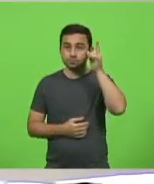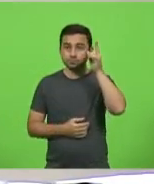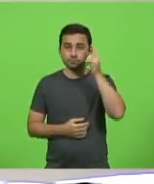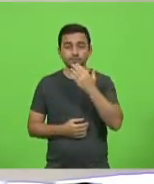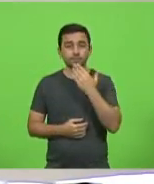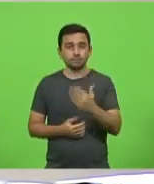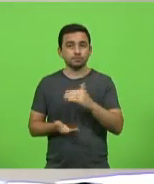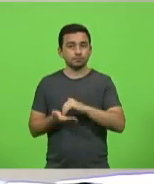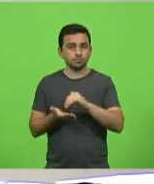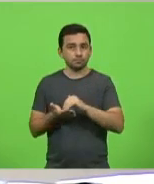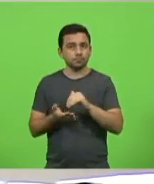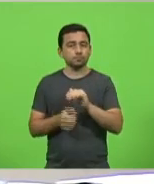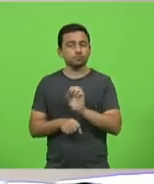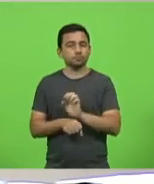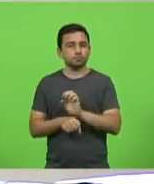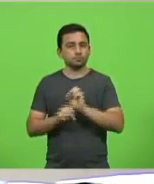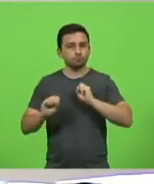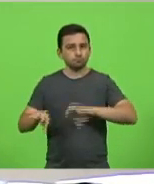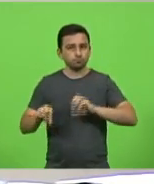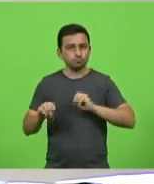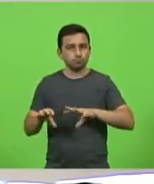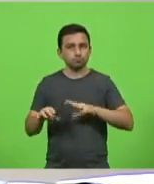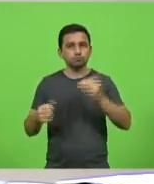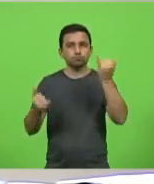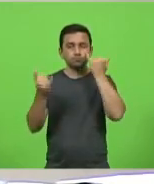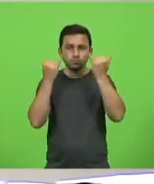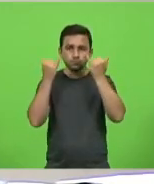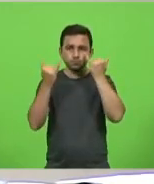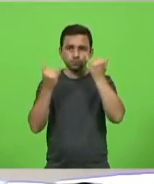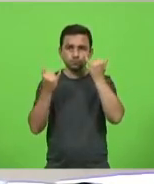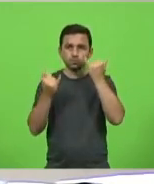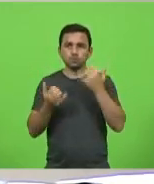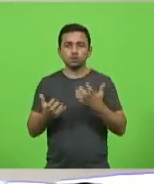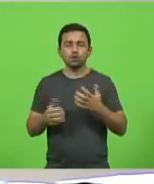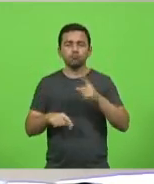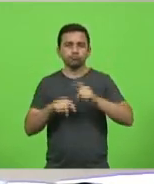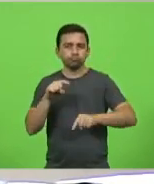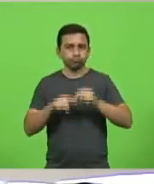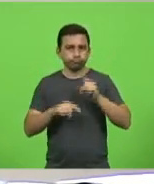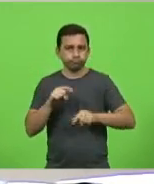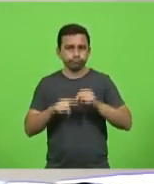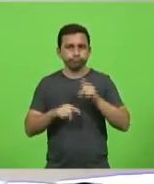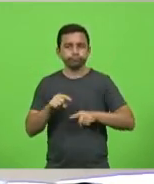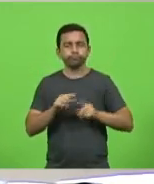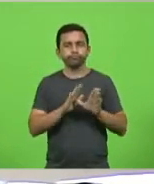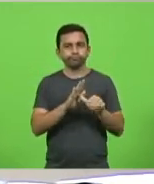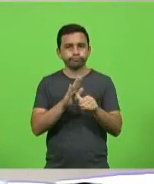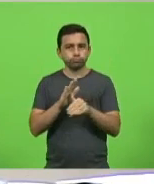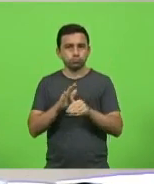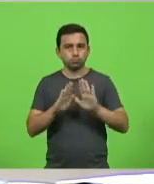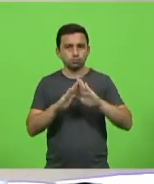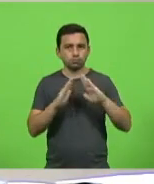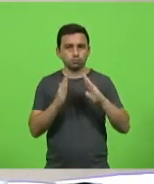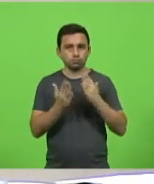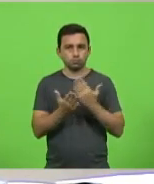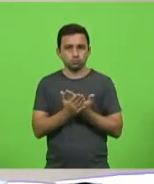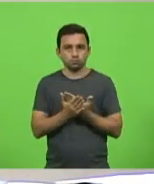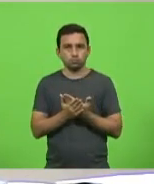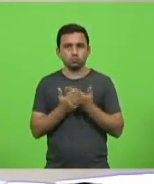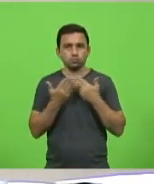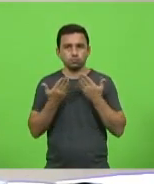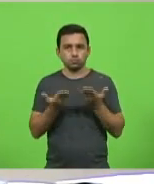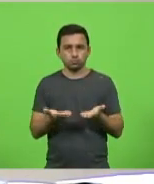secretário do Estado da Educação informações acerca dos equipamentos furtados na escola de educação